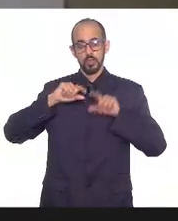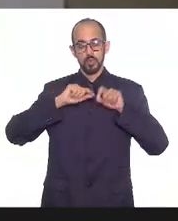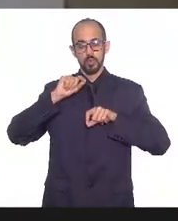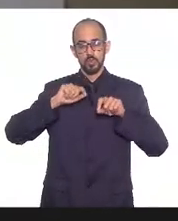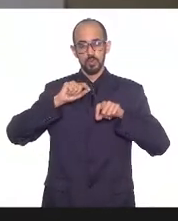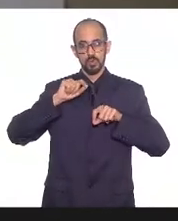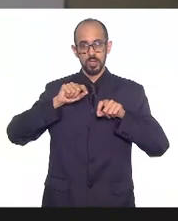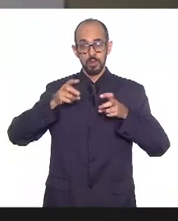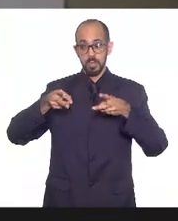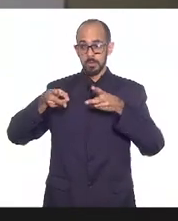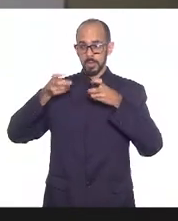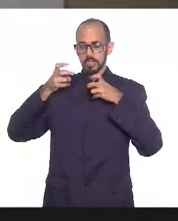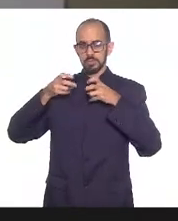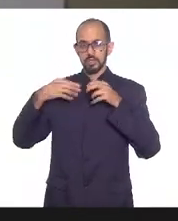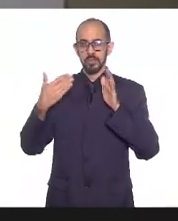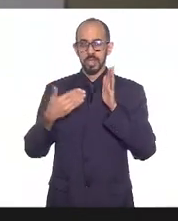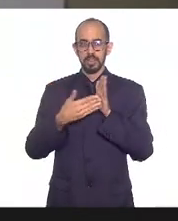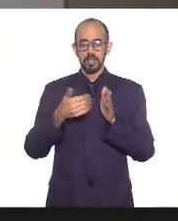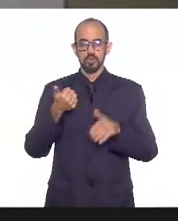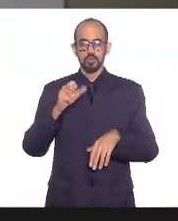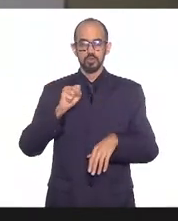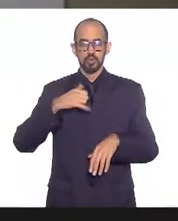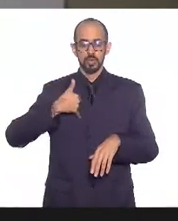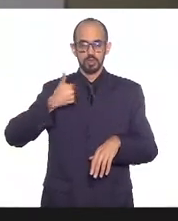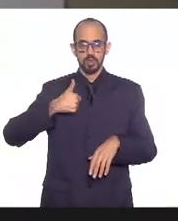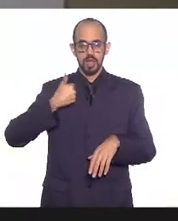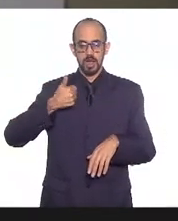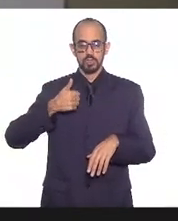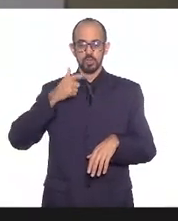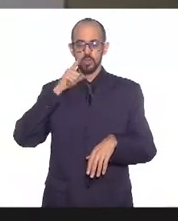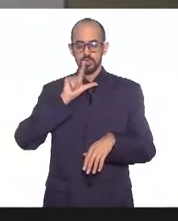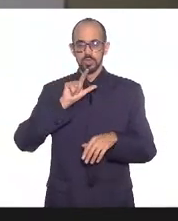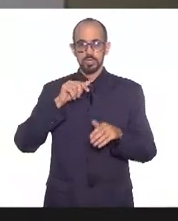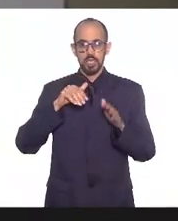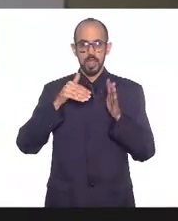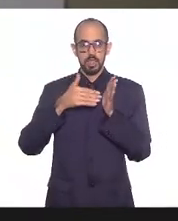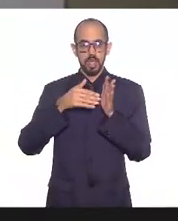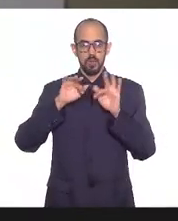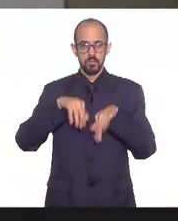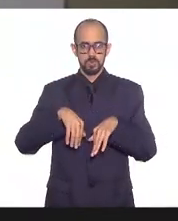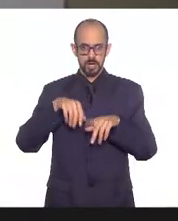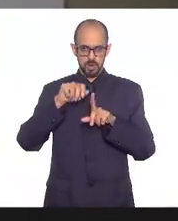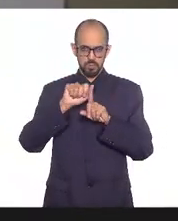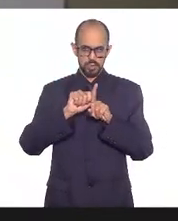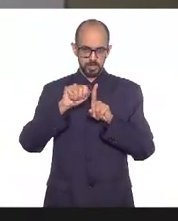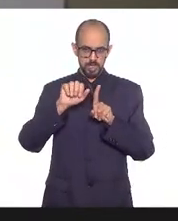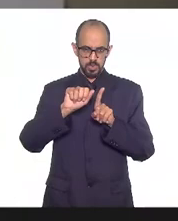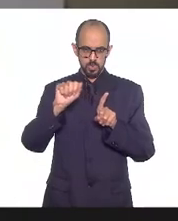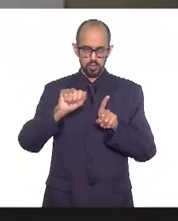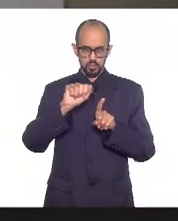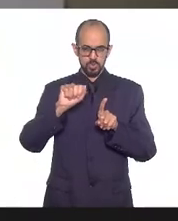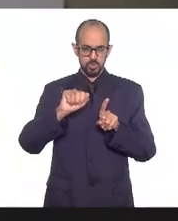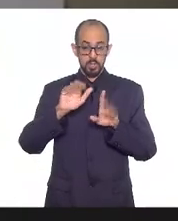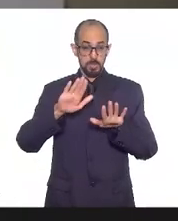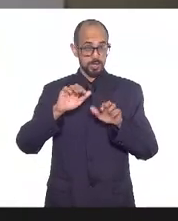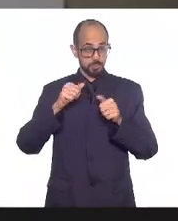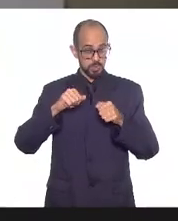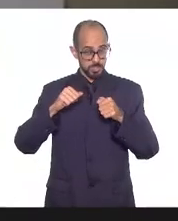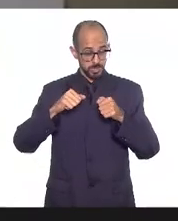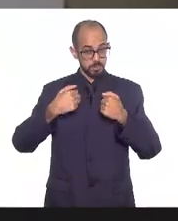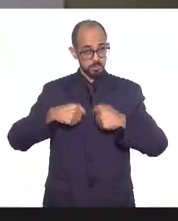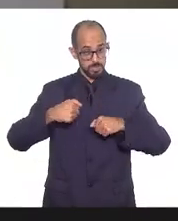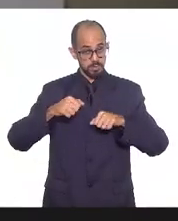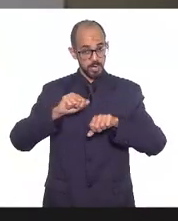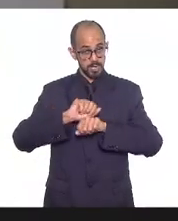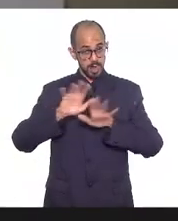até 18 anos seja vacinada até o final de agosto né então o que eu o que eu quero que fique claro é para que a gente possa ter